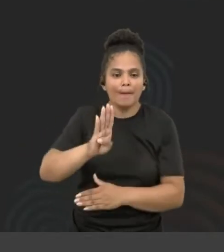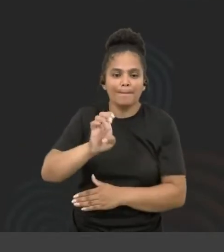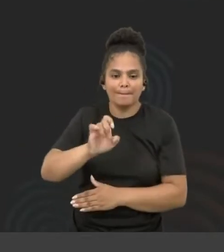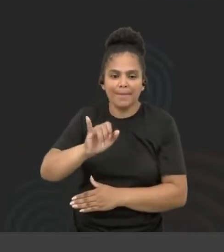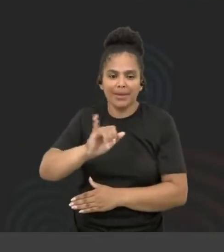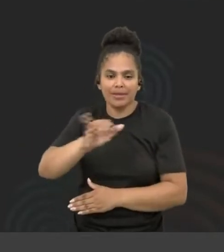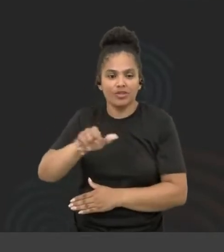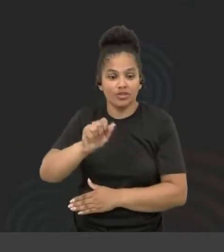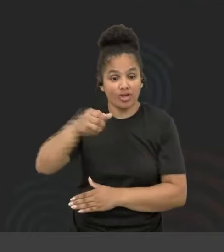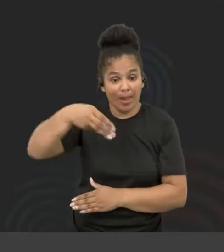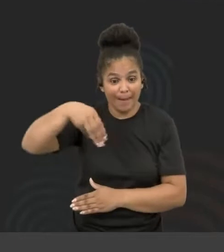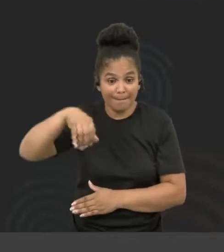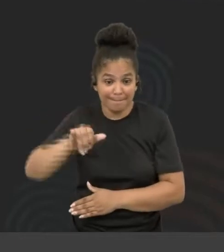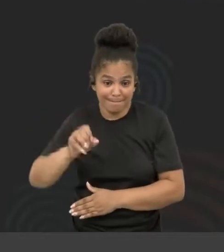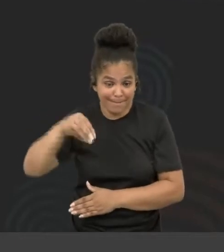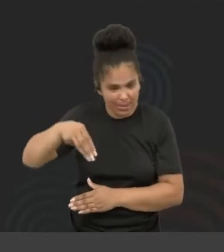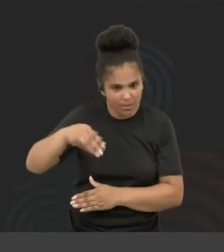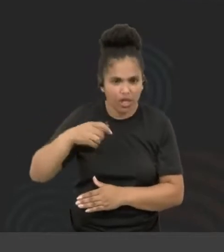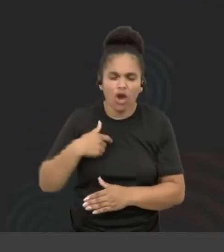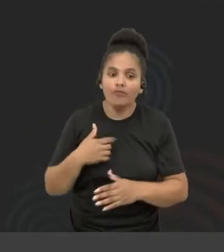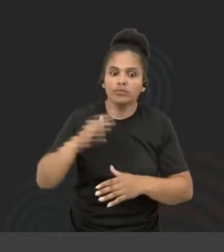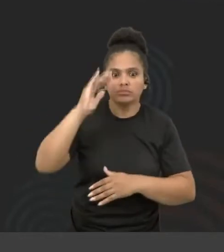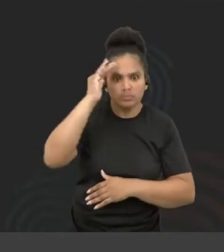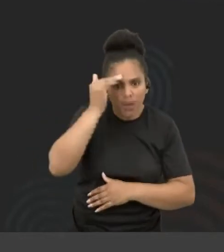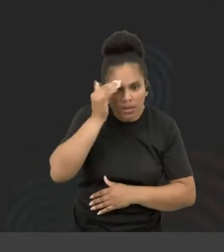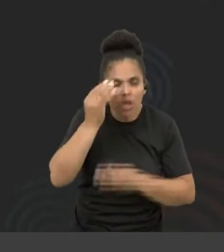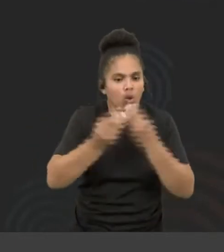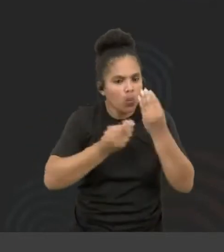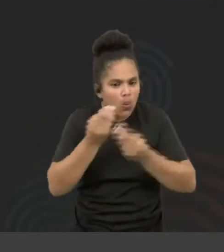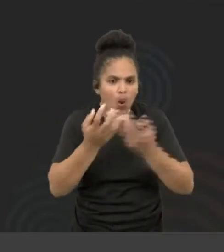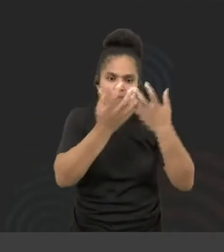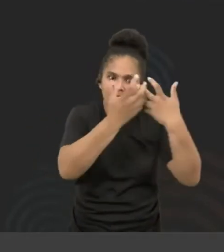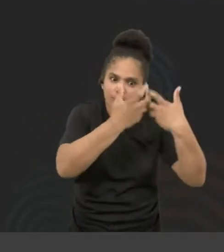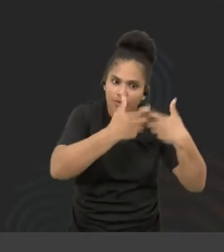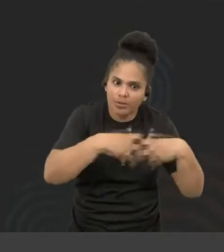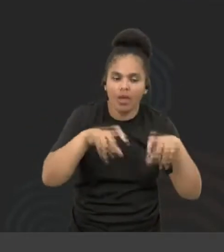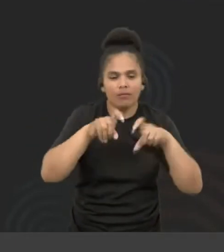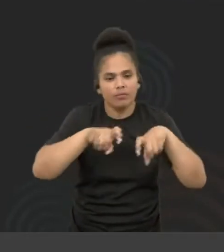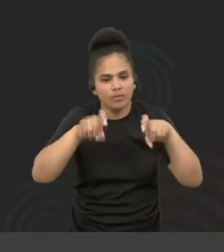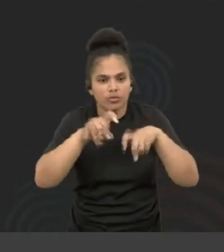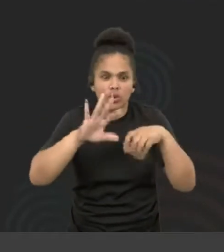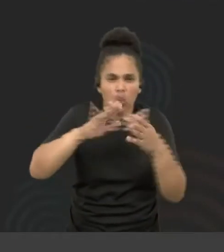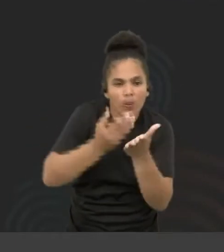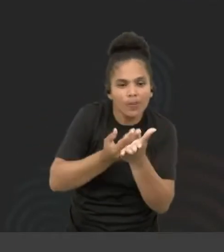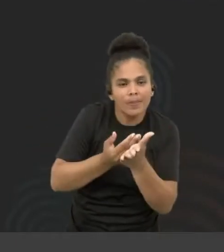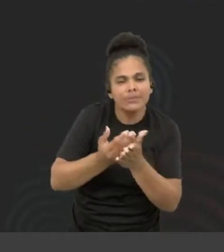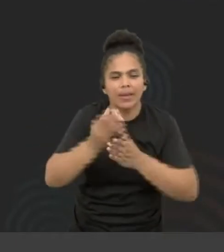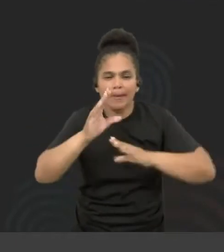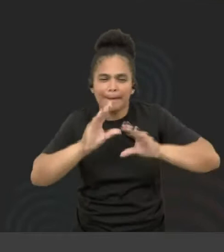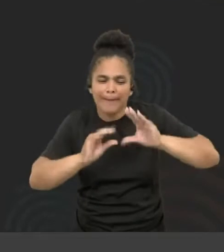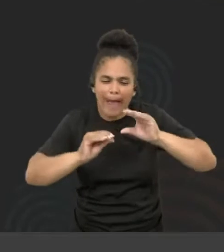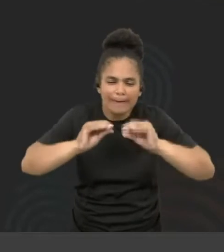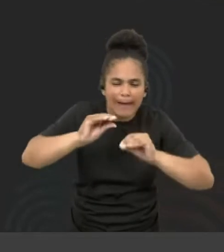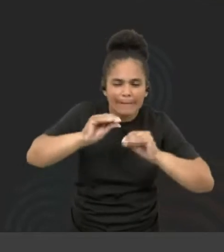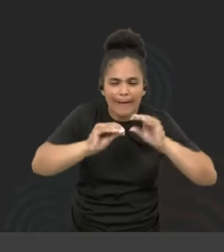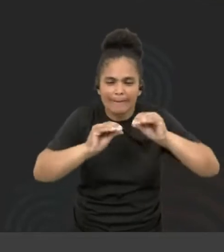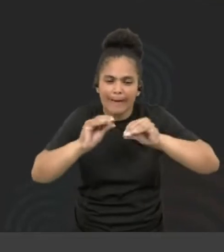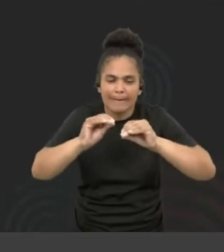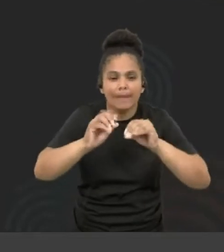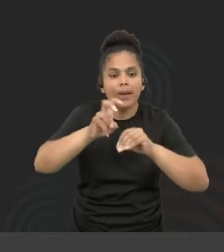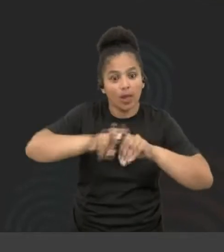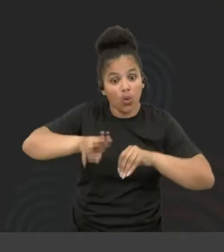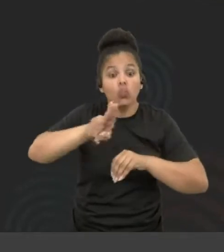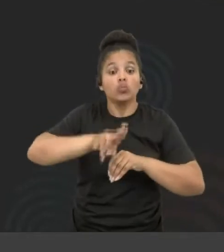pude realmente entender como é que funcionava, aquela coisa toda, e foi quando eu realmente comecei a usar os